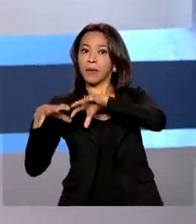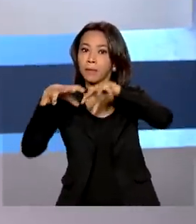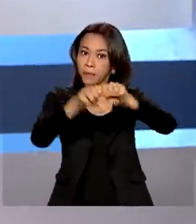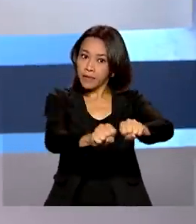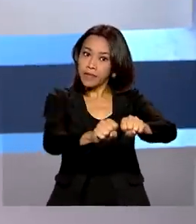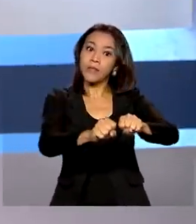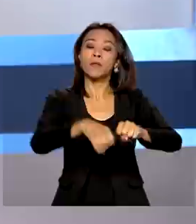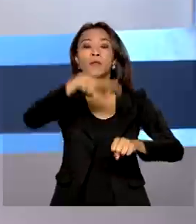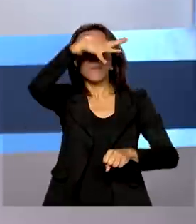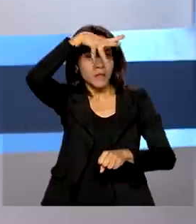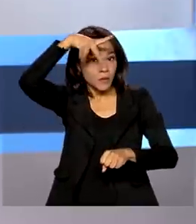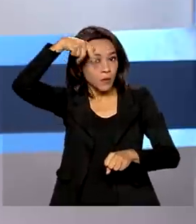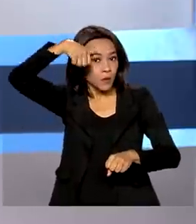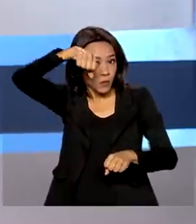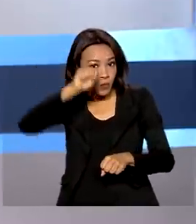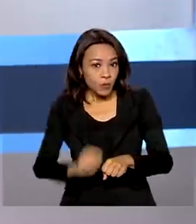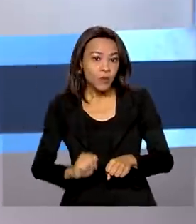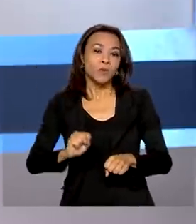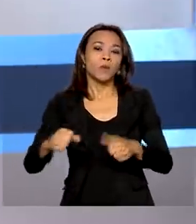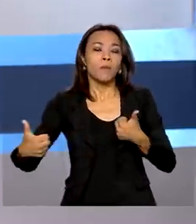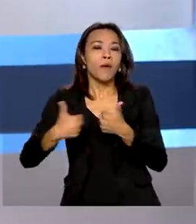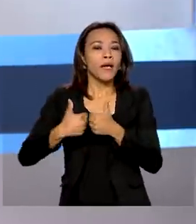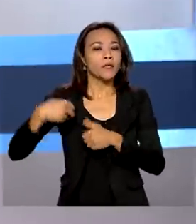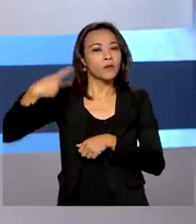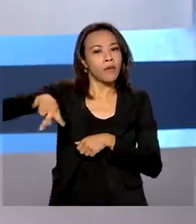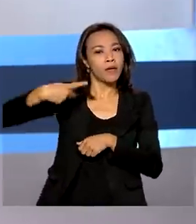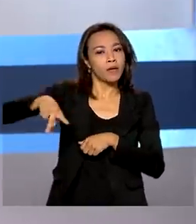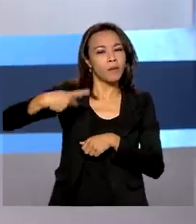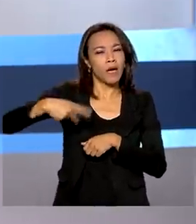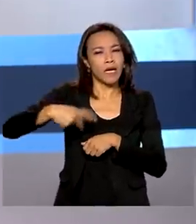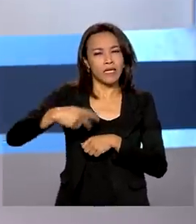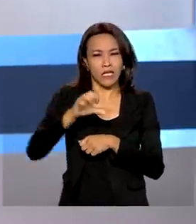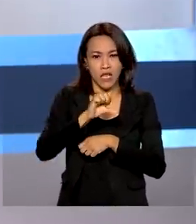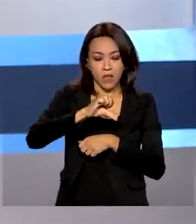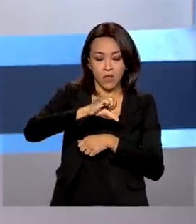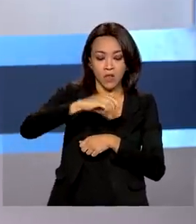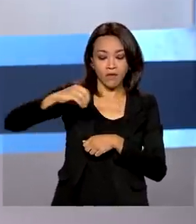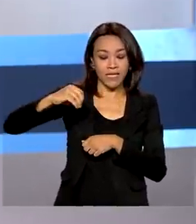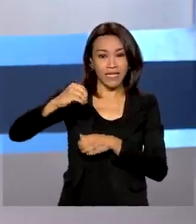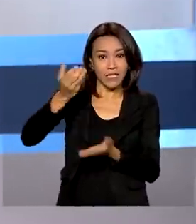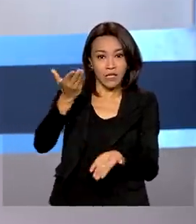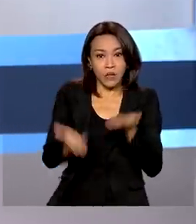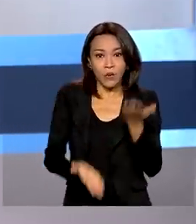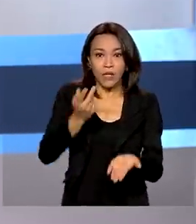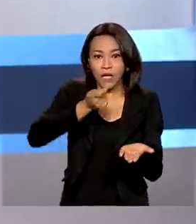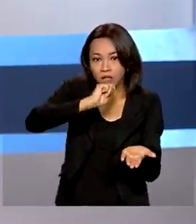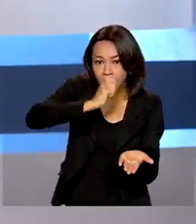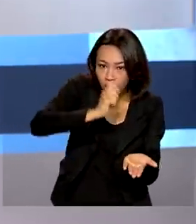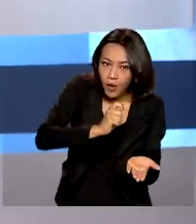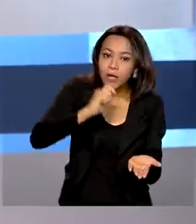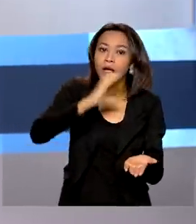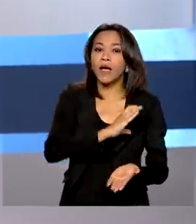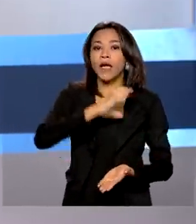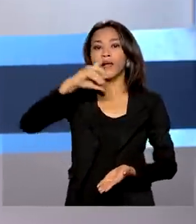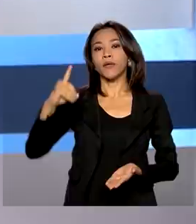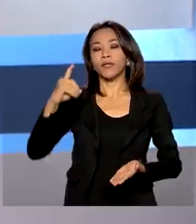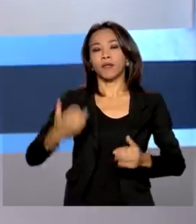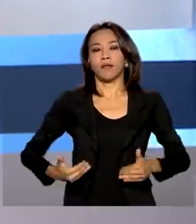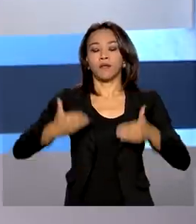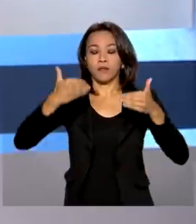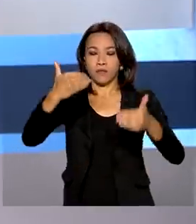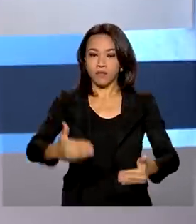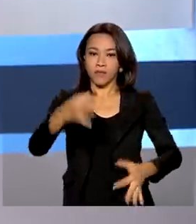Sul, na divisa com o Paraguai, mais de 900 toneladas de drogas. As ações do programa são coordenadas pelo Ministério da